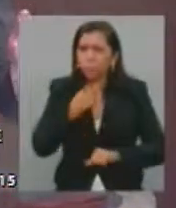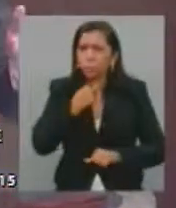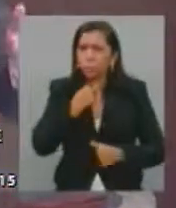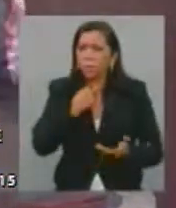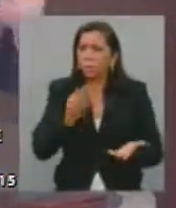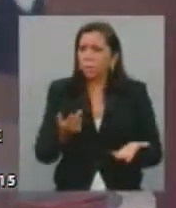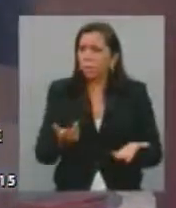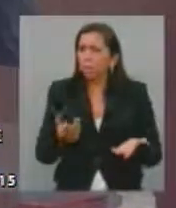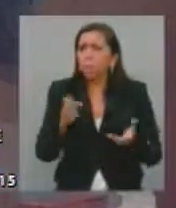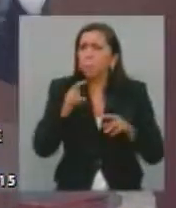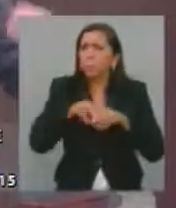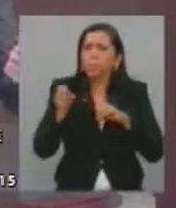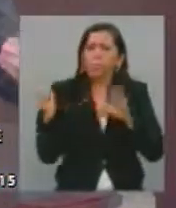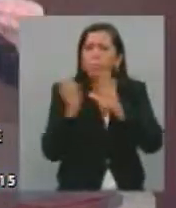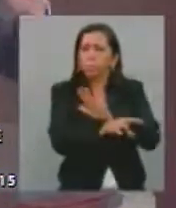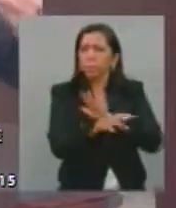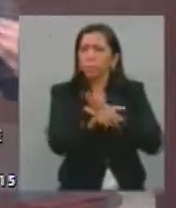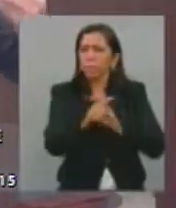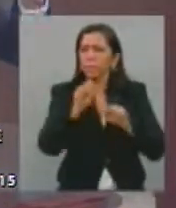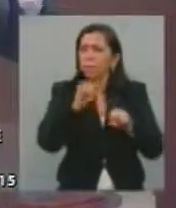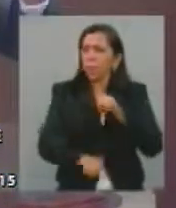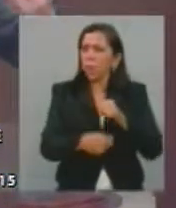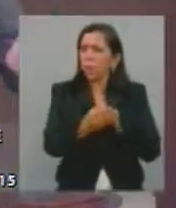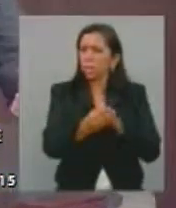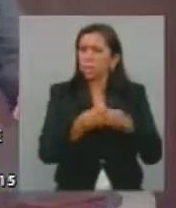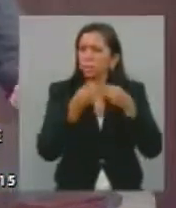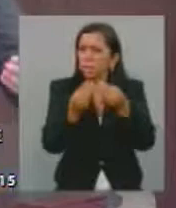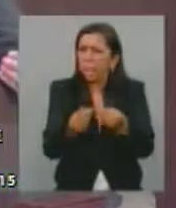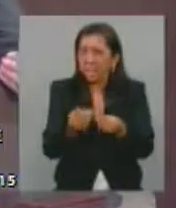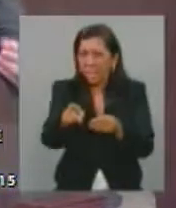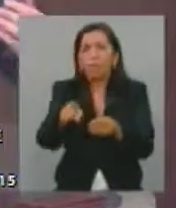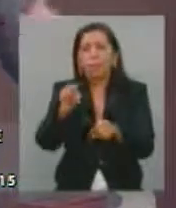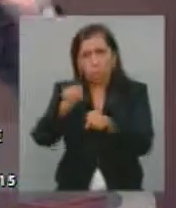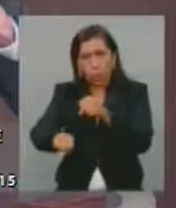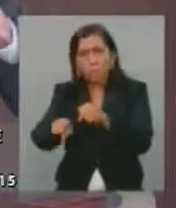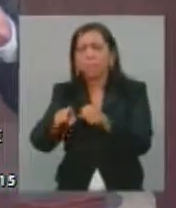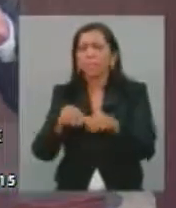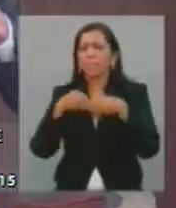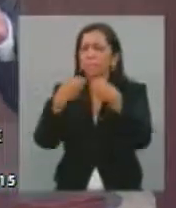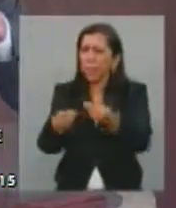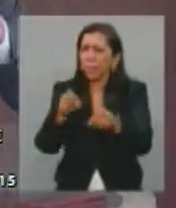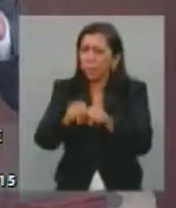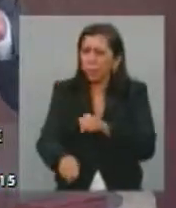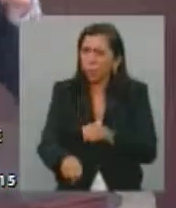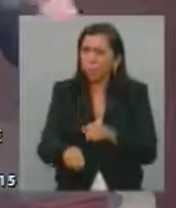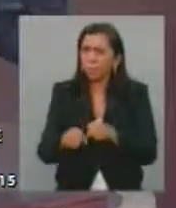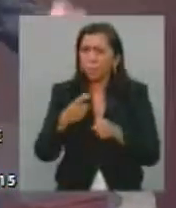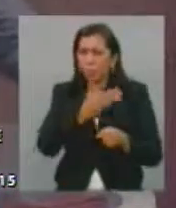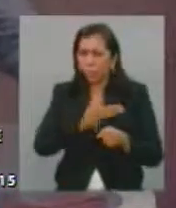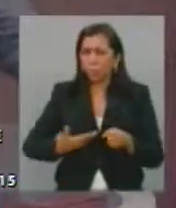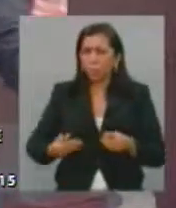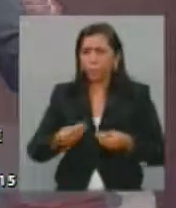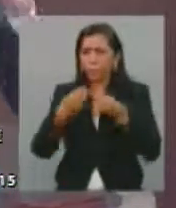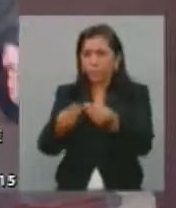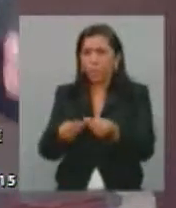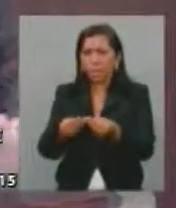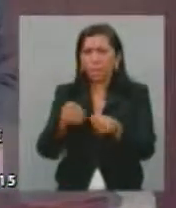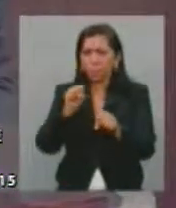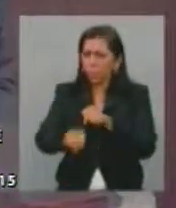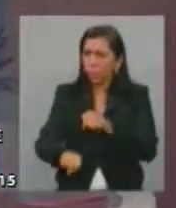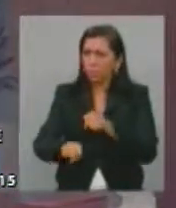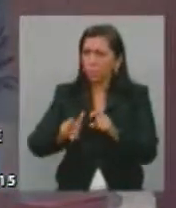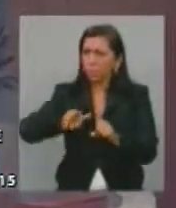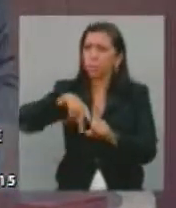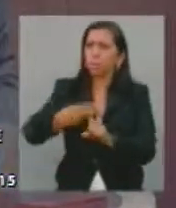óbvio que há violência é respondida com violência e a violência recebida pelo Estado vai ser respondida com